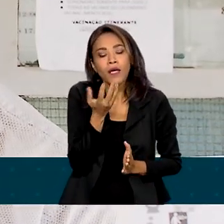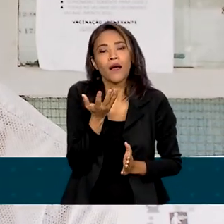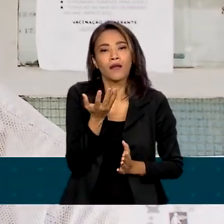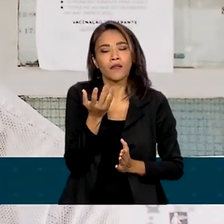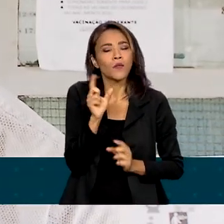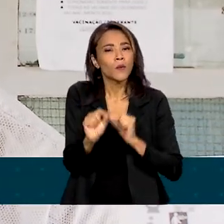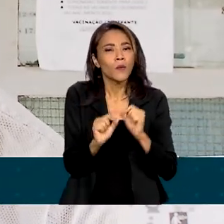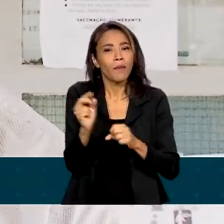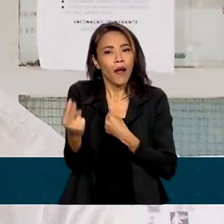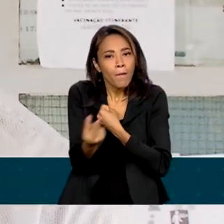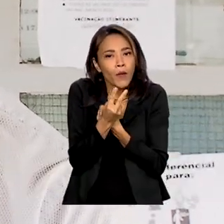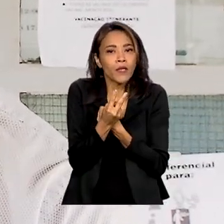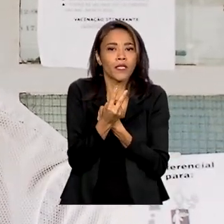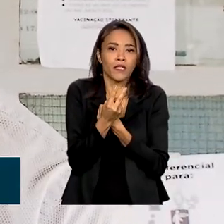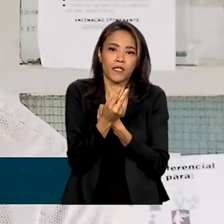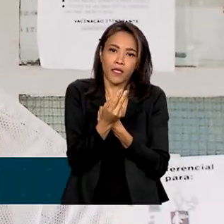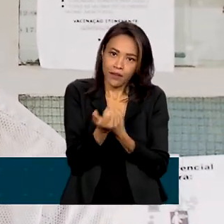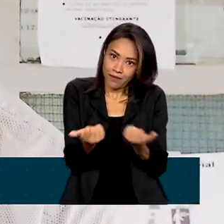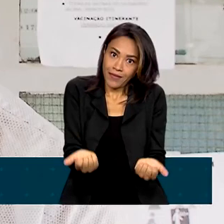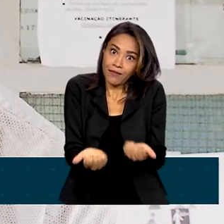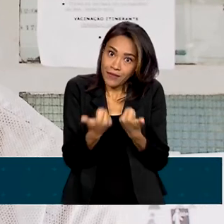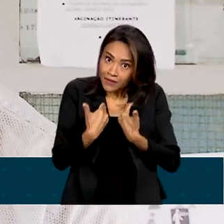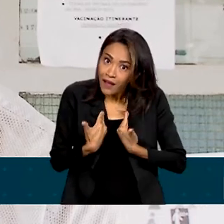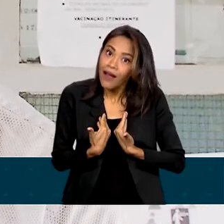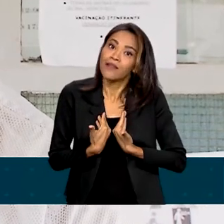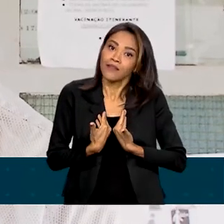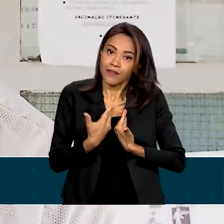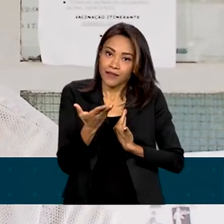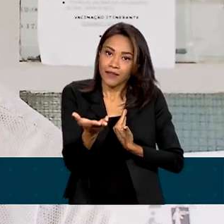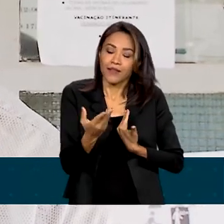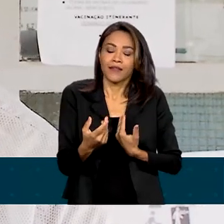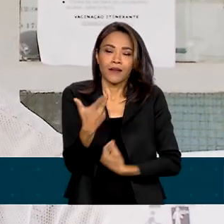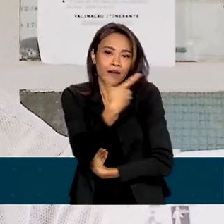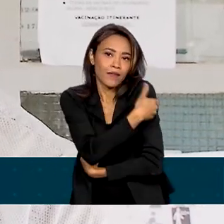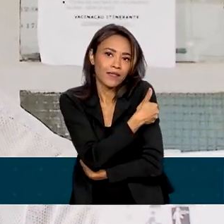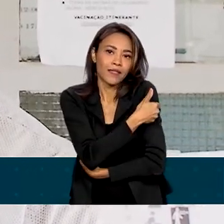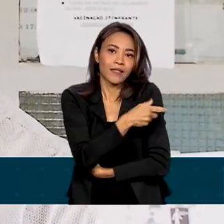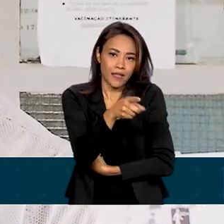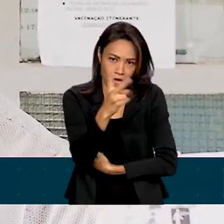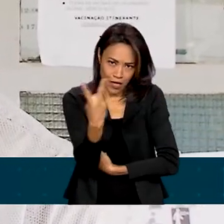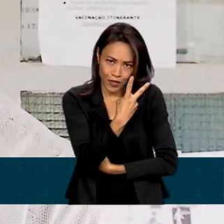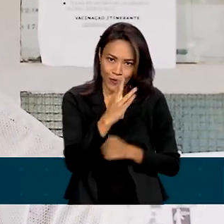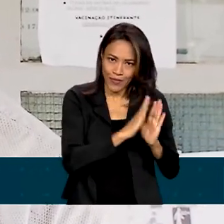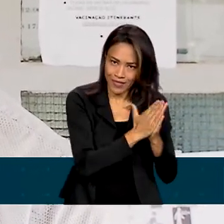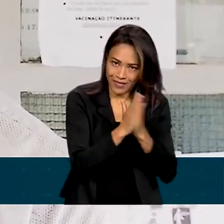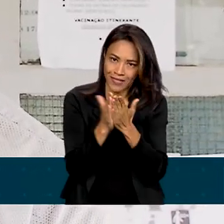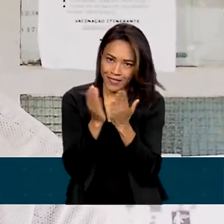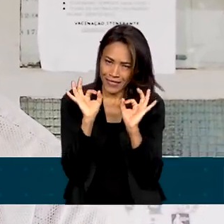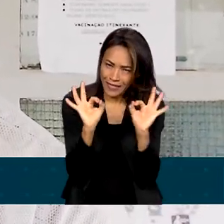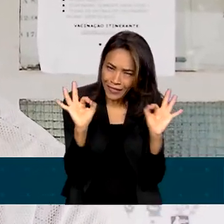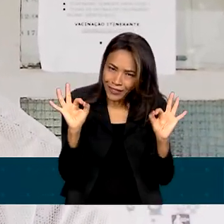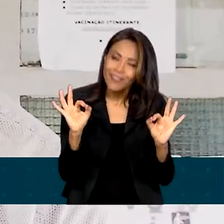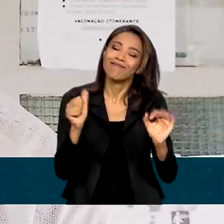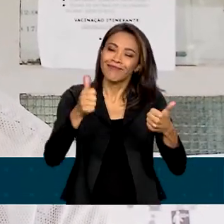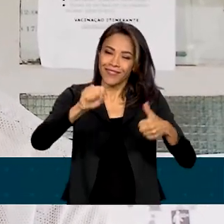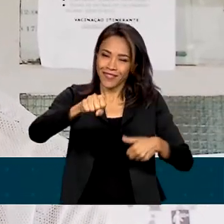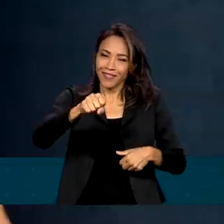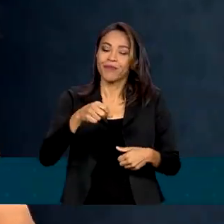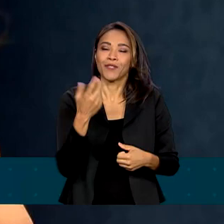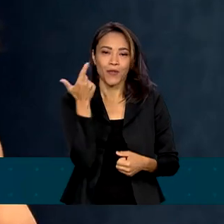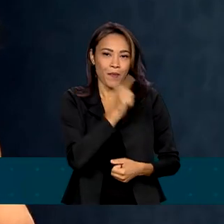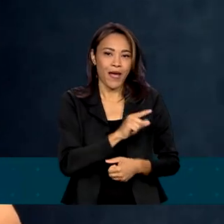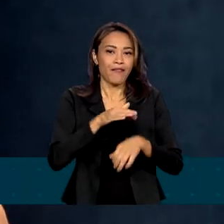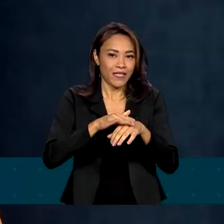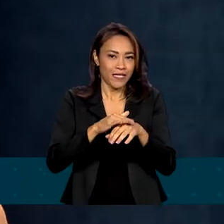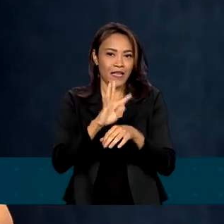proteção que nos é dada. A caderneta das duas estão em dia? Sempre. Tomaram hepatite B? Sim.